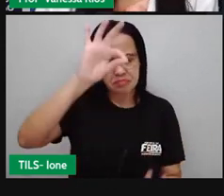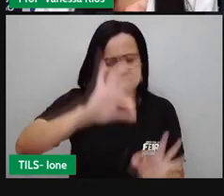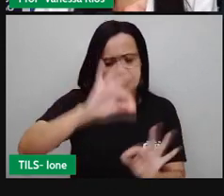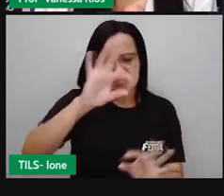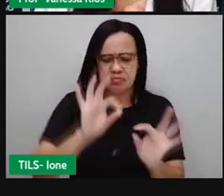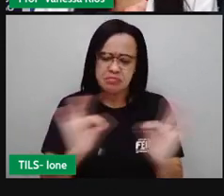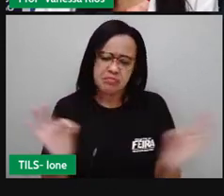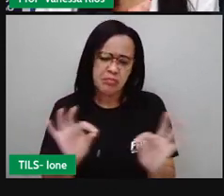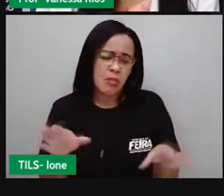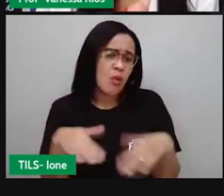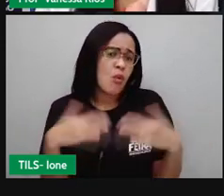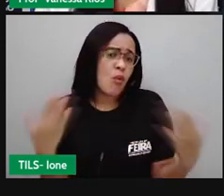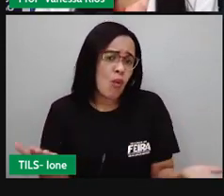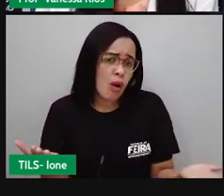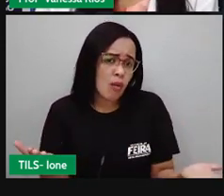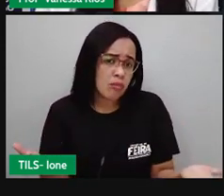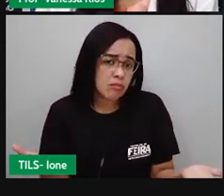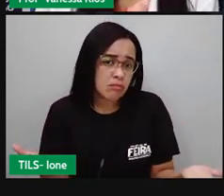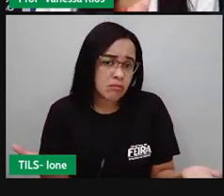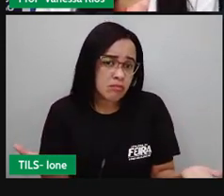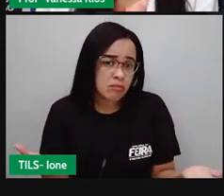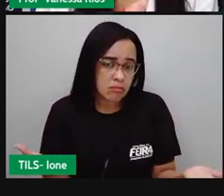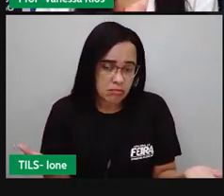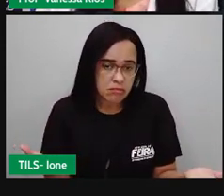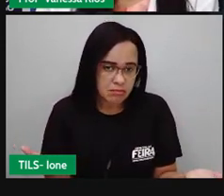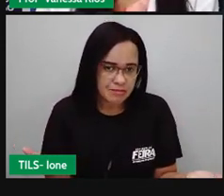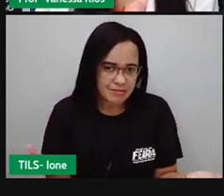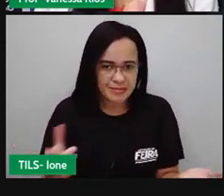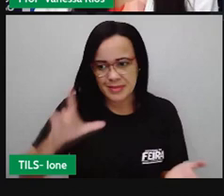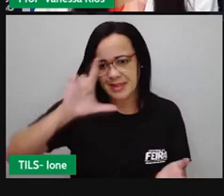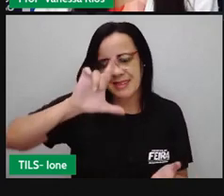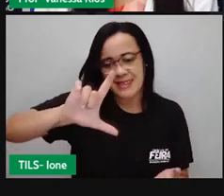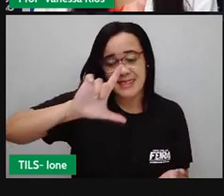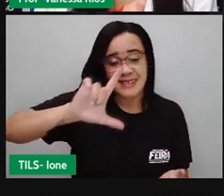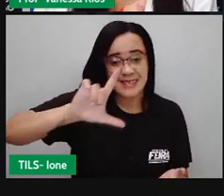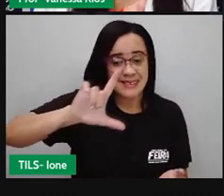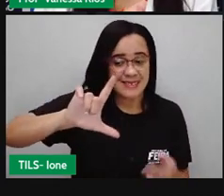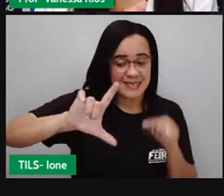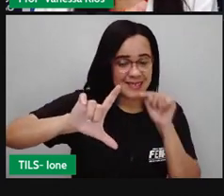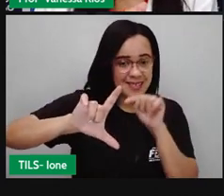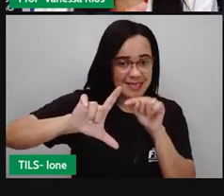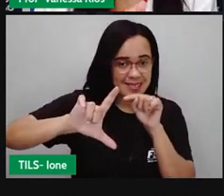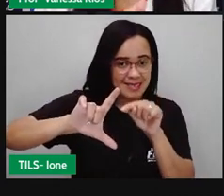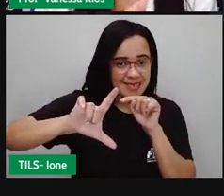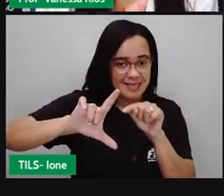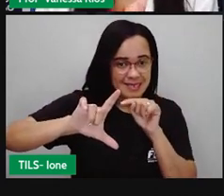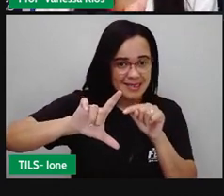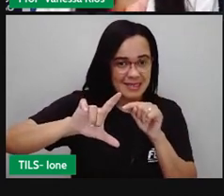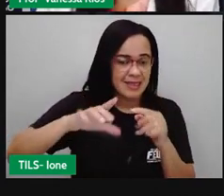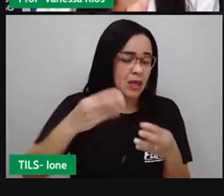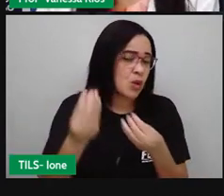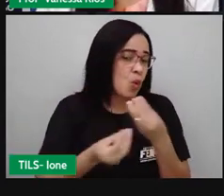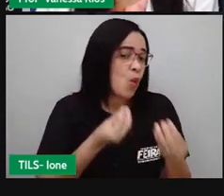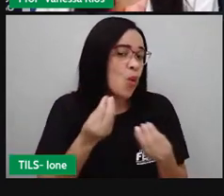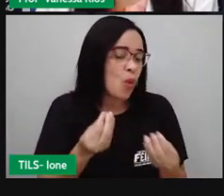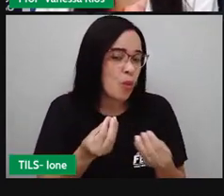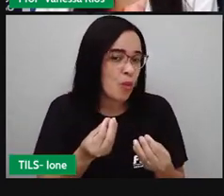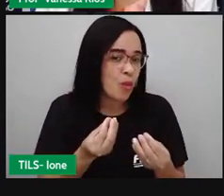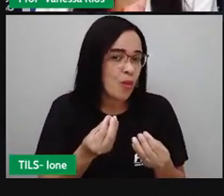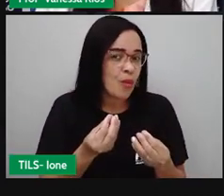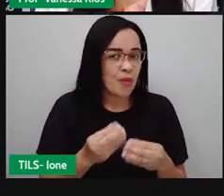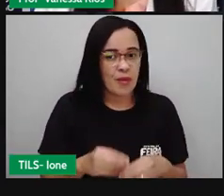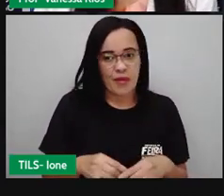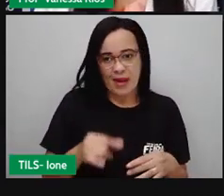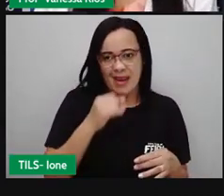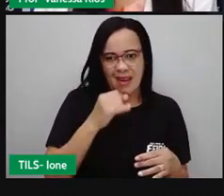quando a gente fala em litros, estamos falando de medida de capacidade. Lembram aí que a Pró já explicou sobre esse